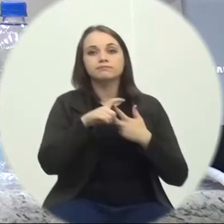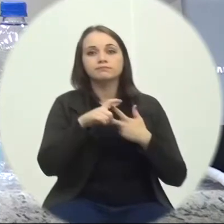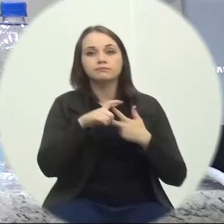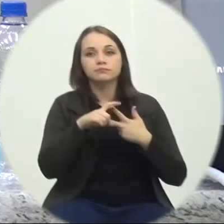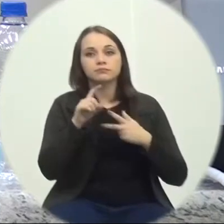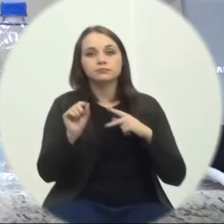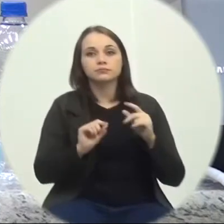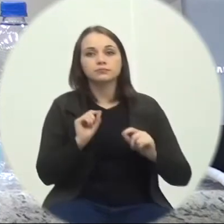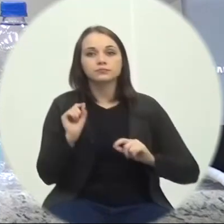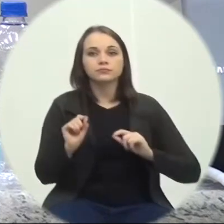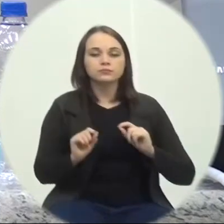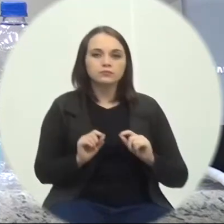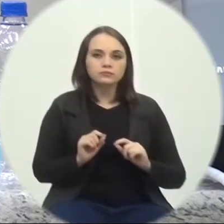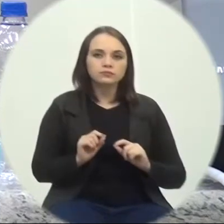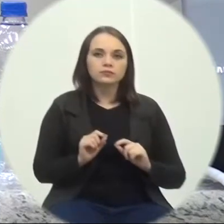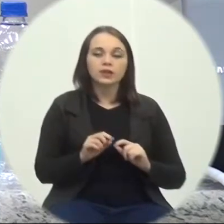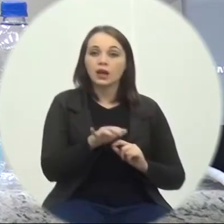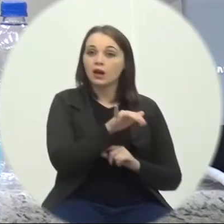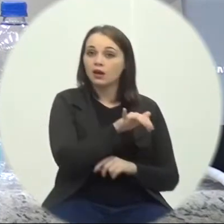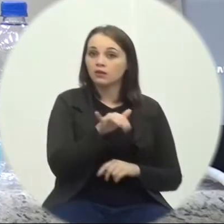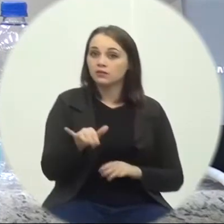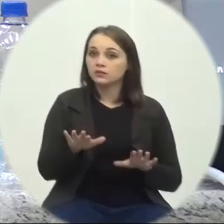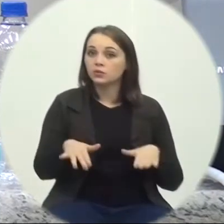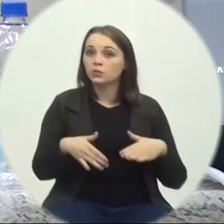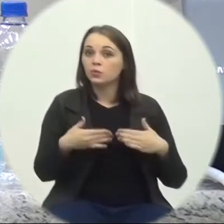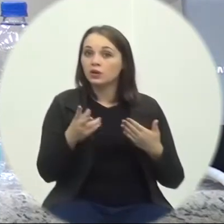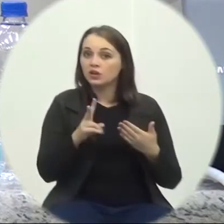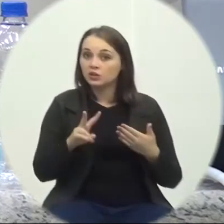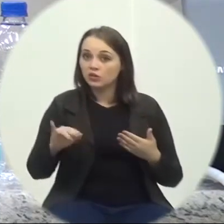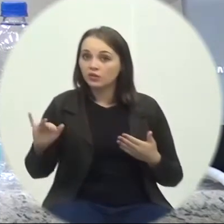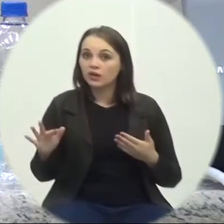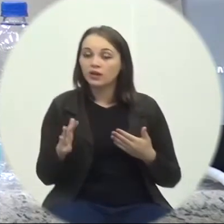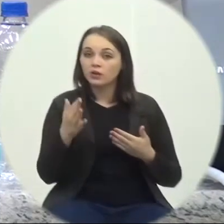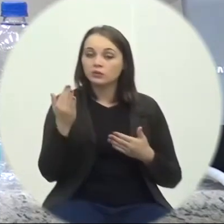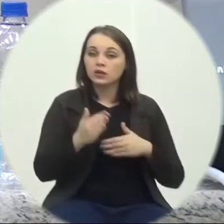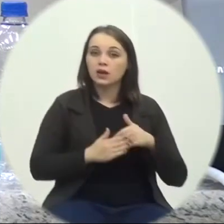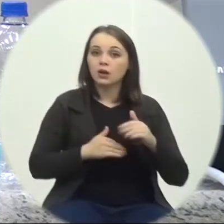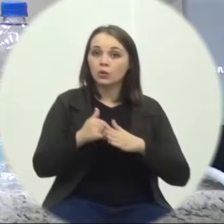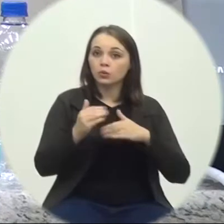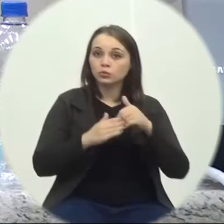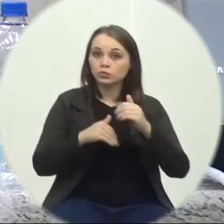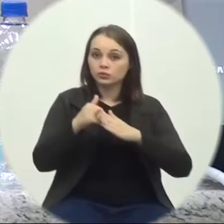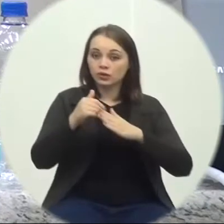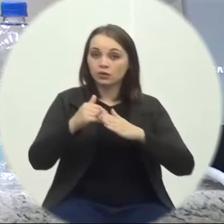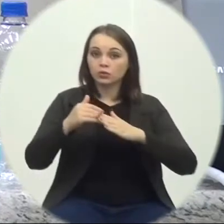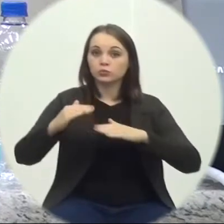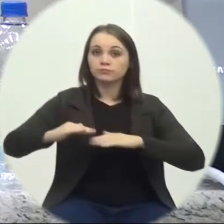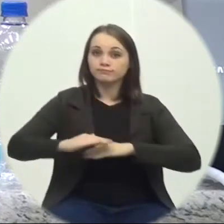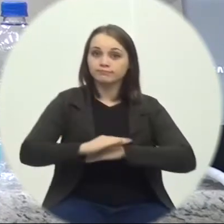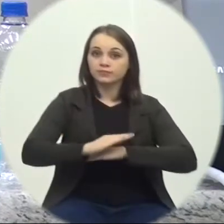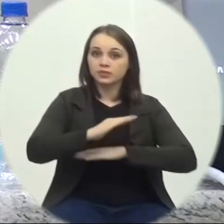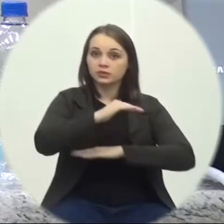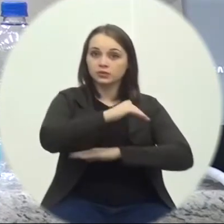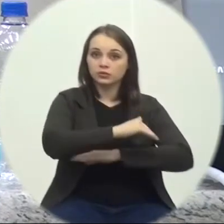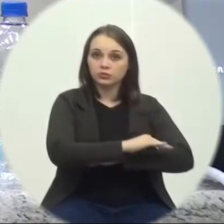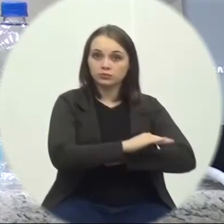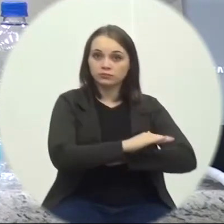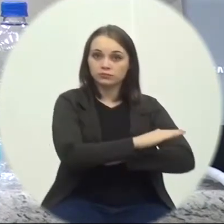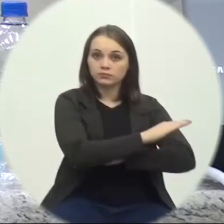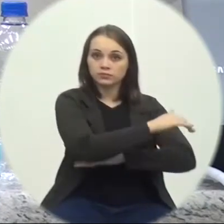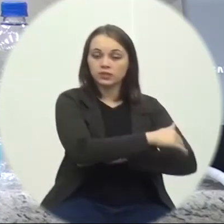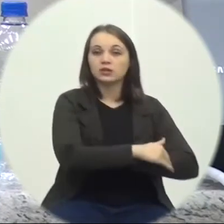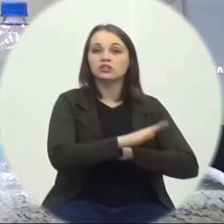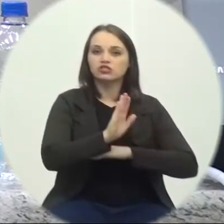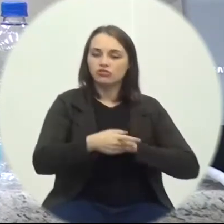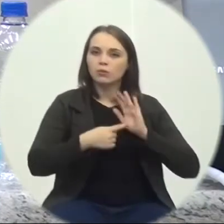Executivo Municipal Para que informe Quando será Realizada A construção De lombada Já sinalizada Com placas Na